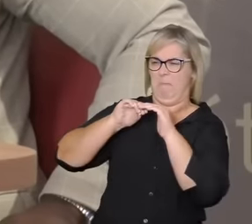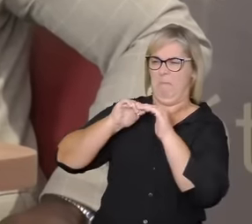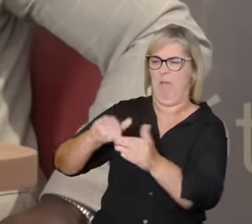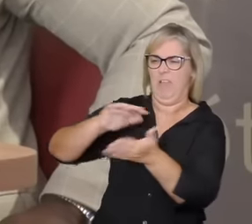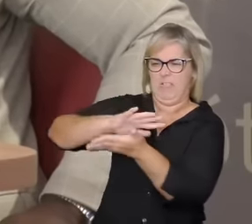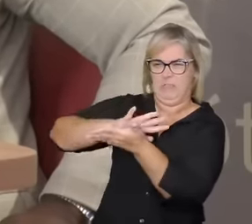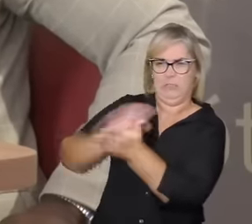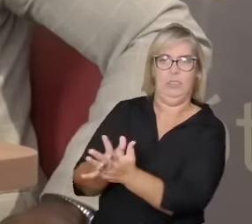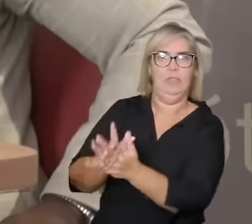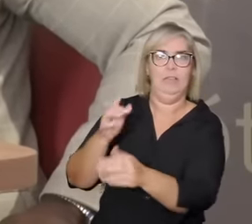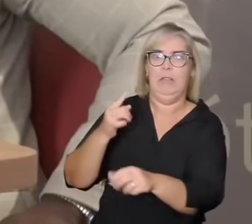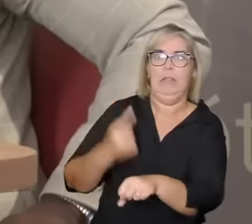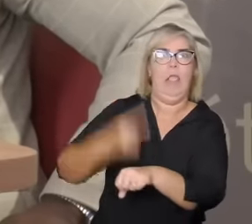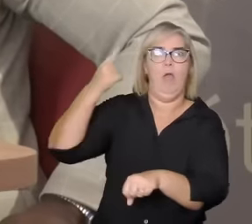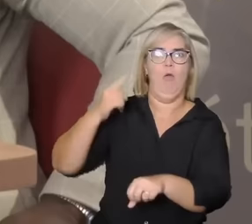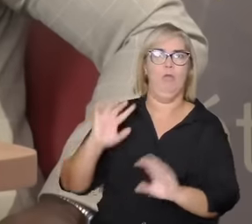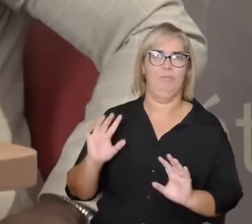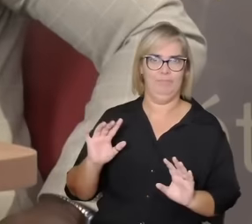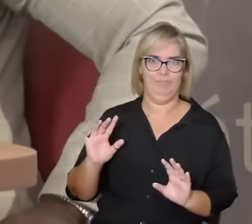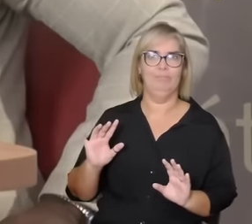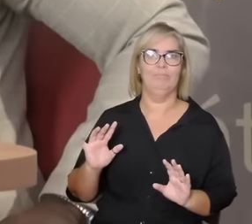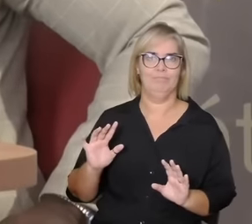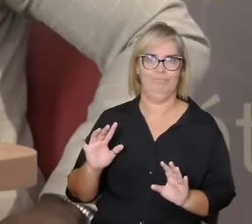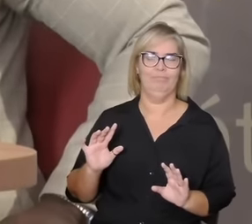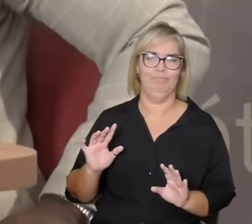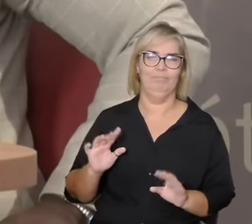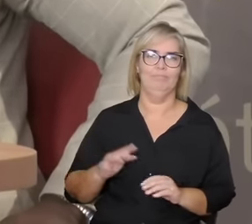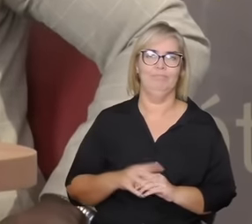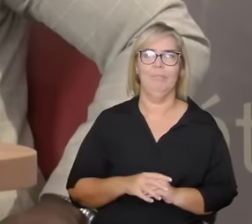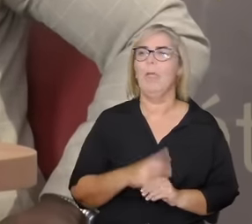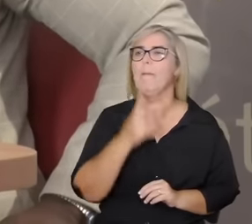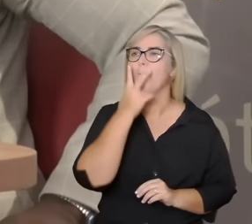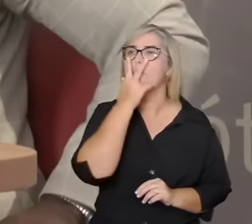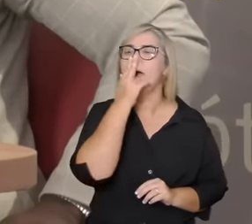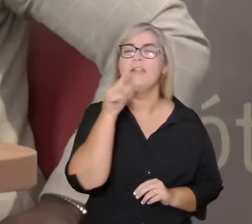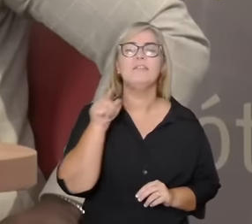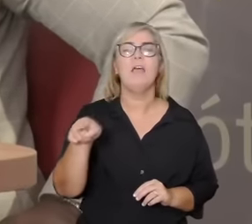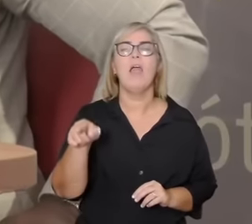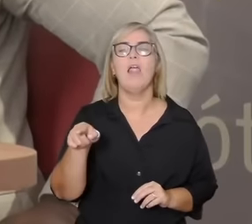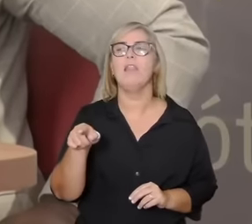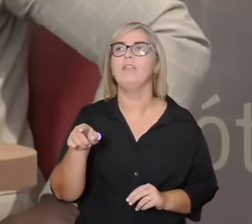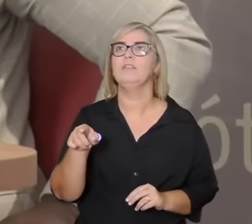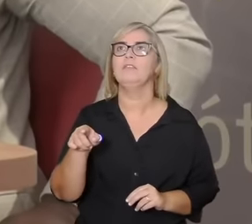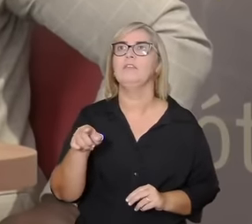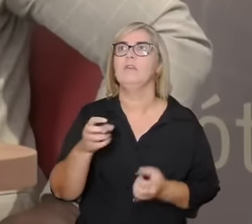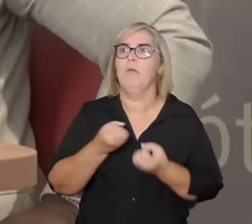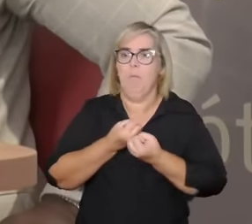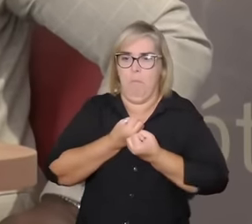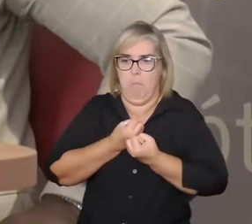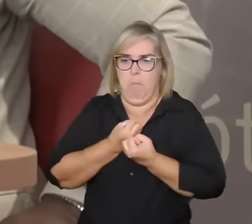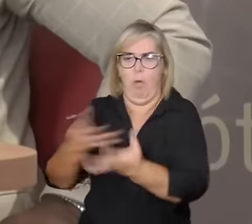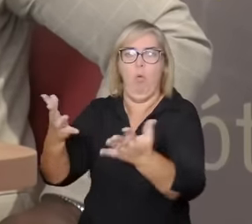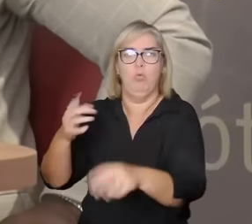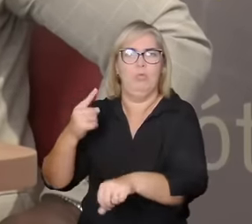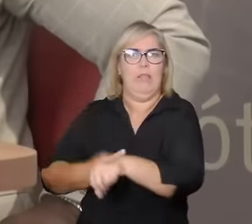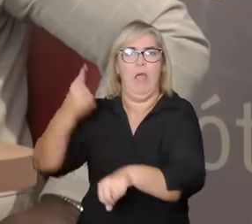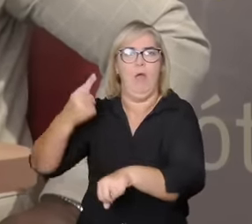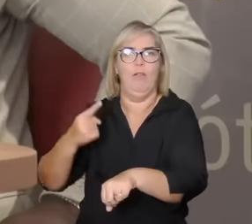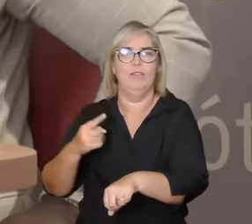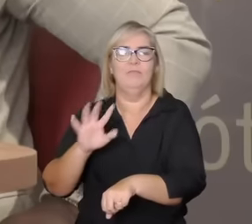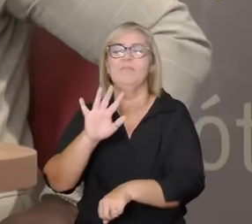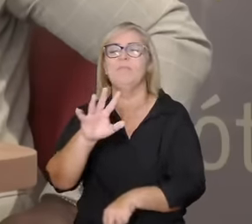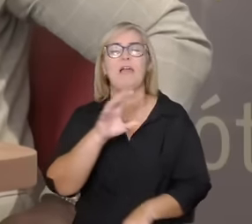resolvesse como se fosse com isso eu consigo aliviar a tensão o amor é um